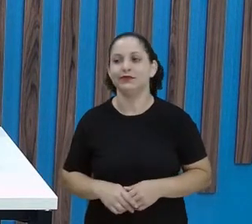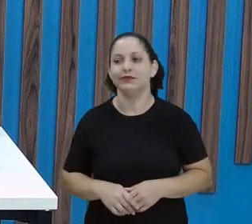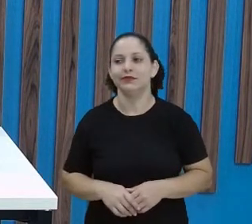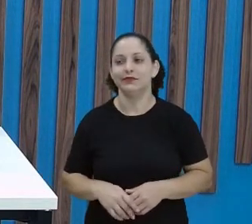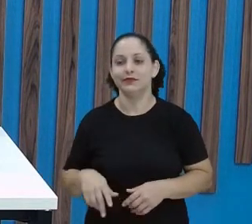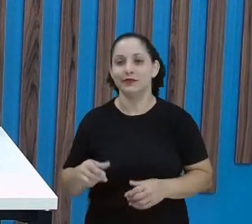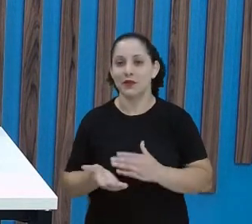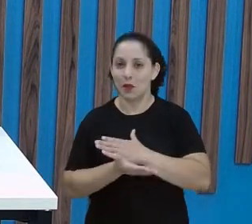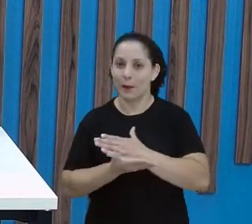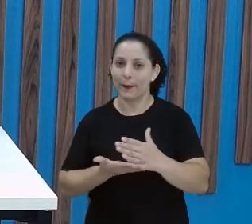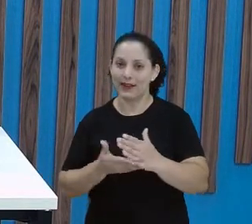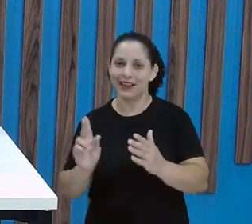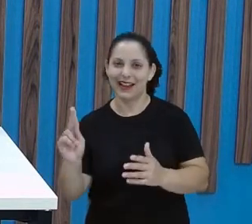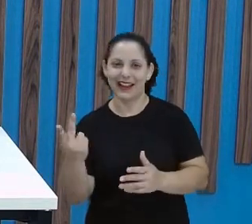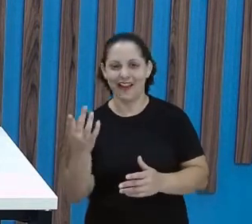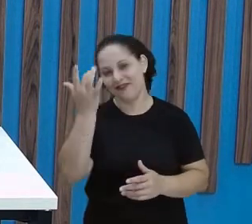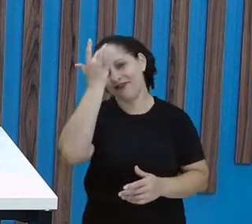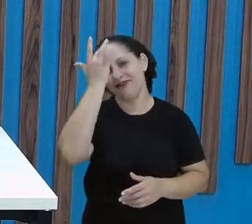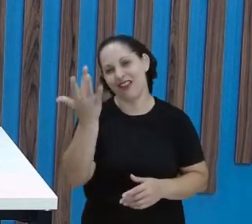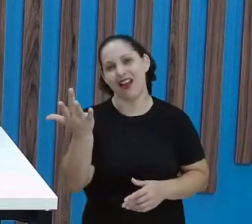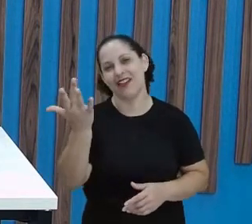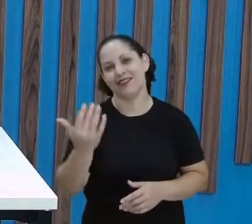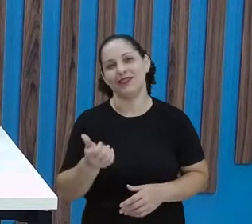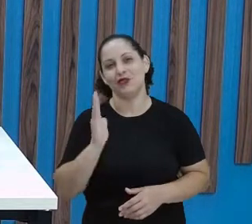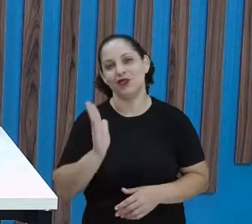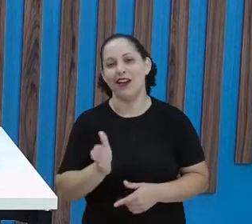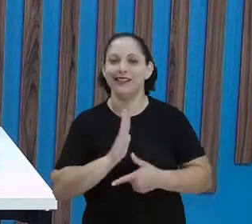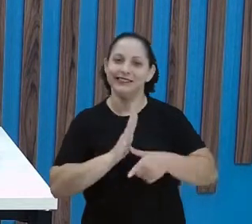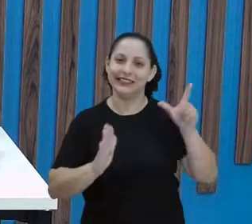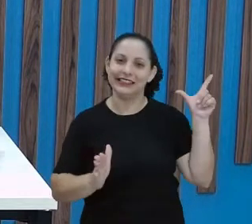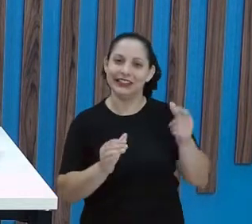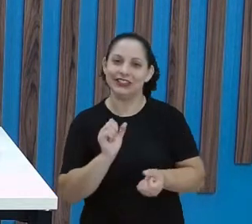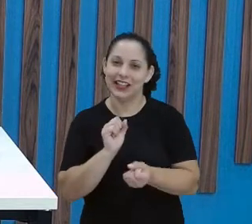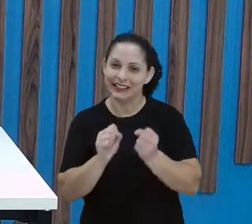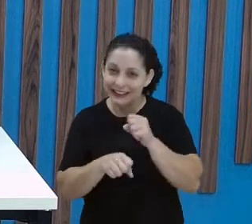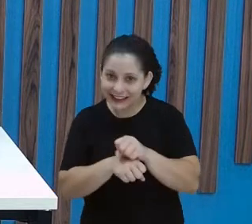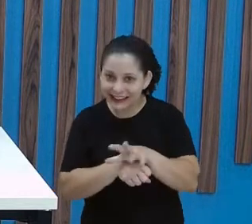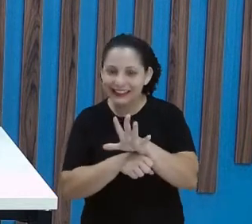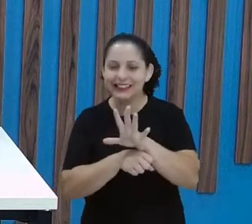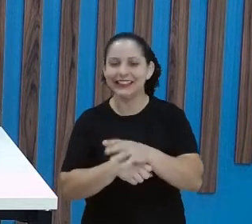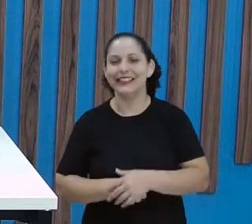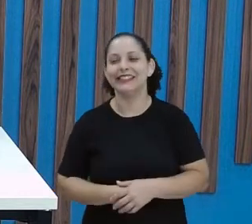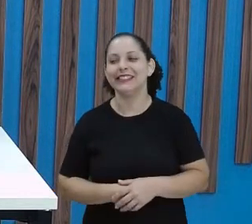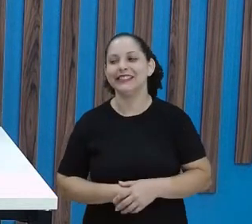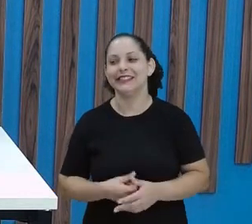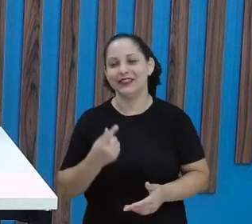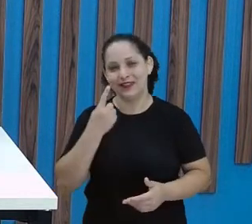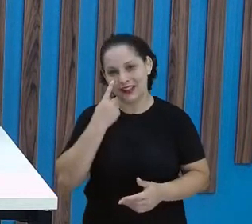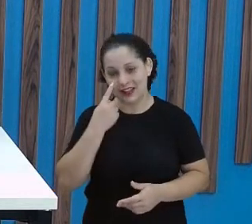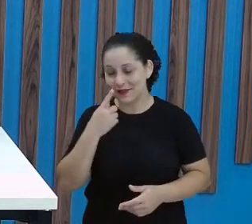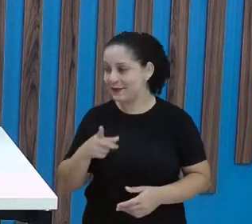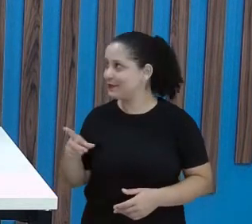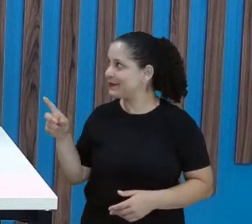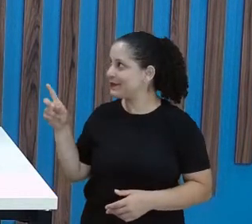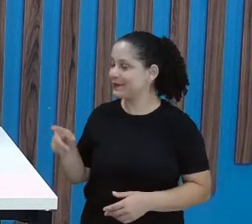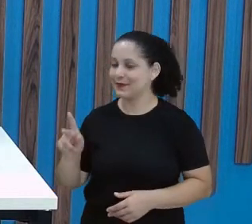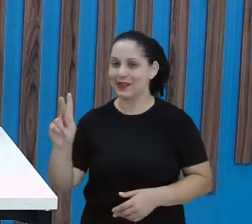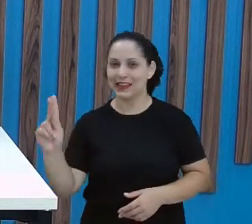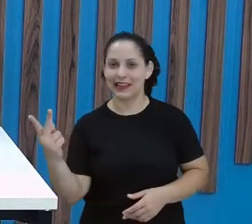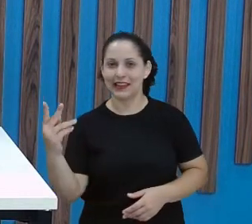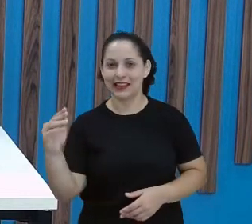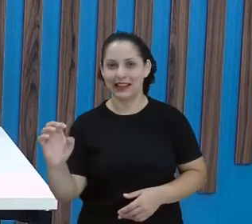Começa com H. Ficou fácil que eu já dei uma dica logo quando peguei, hein, mas não foi? Foi. Ó, em,